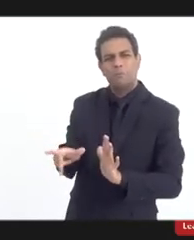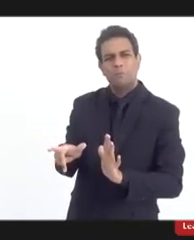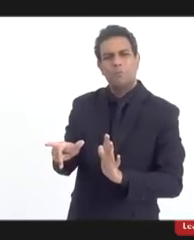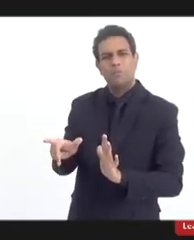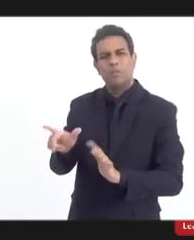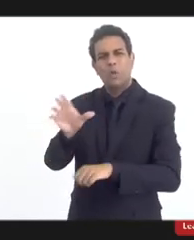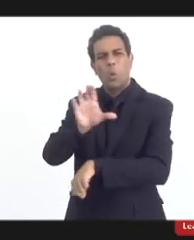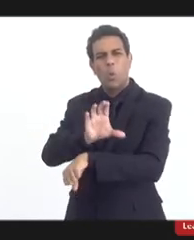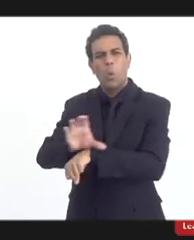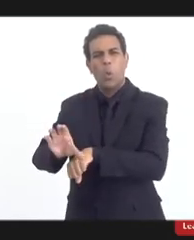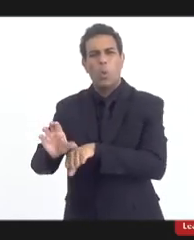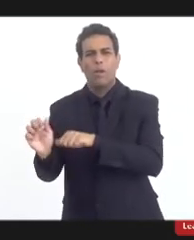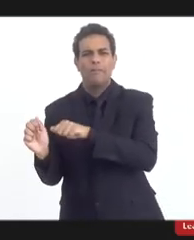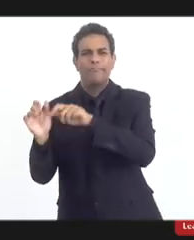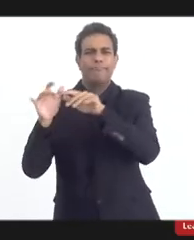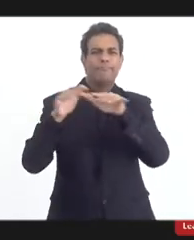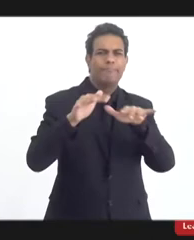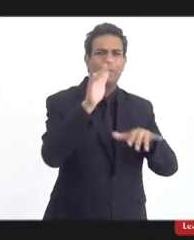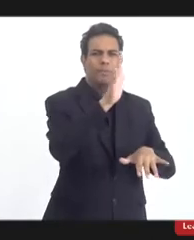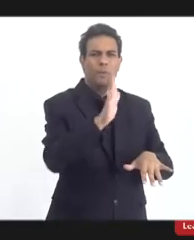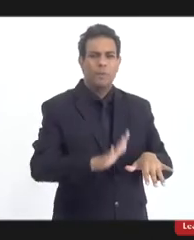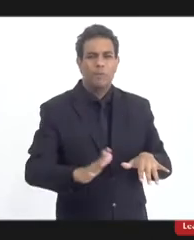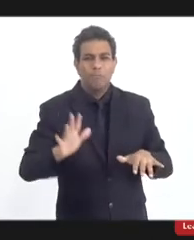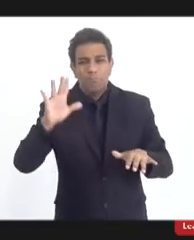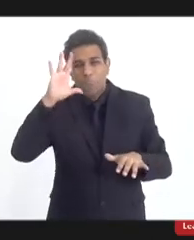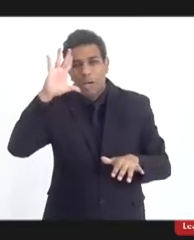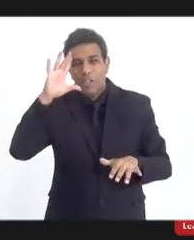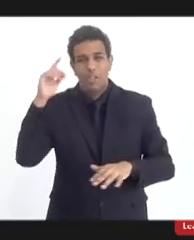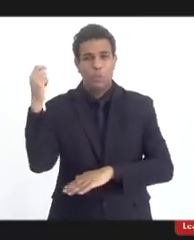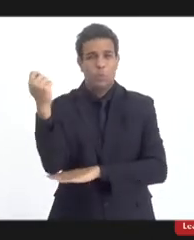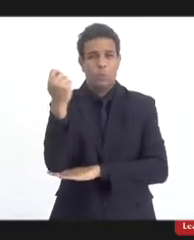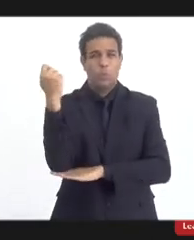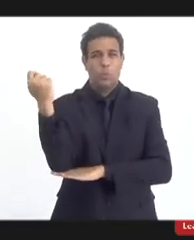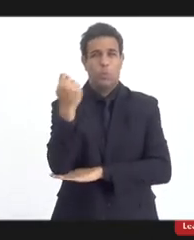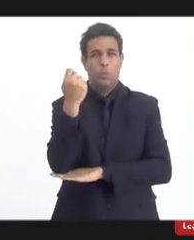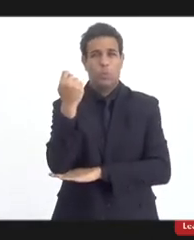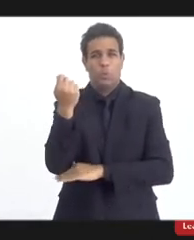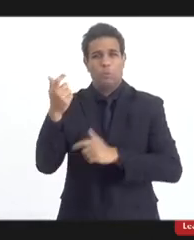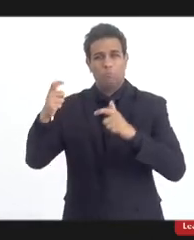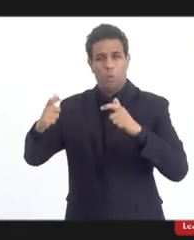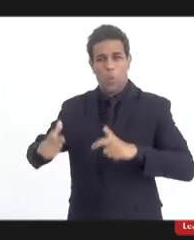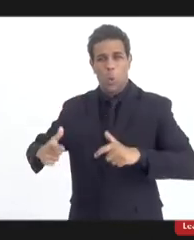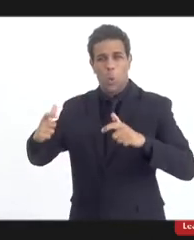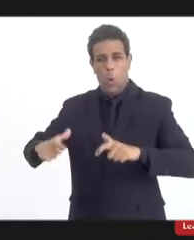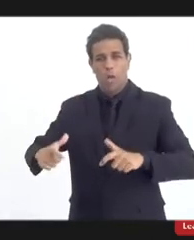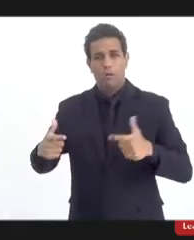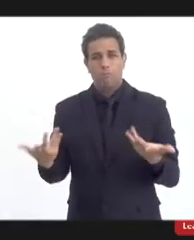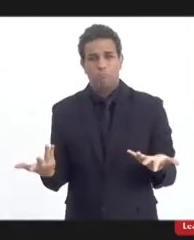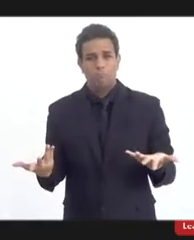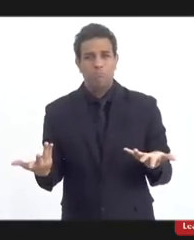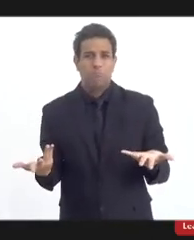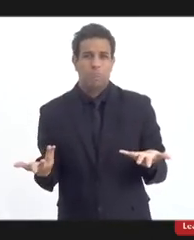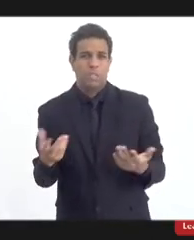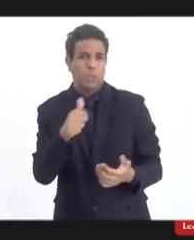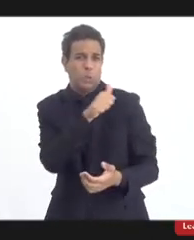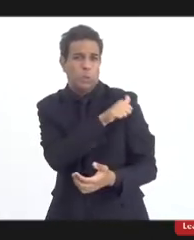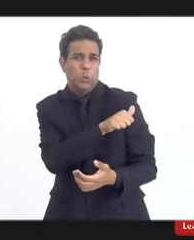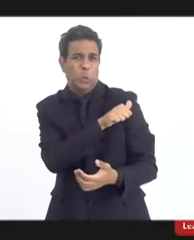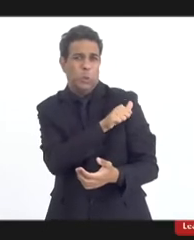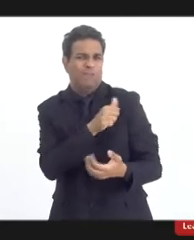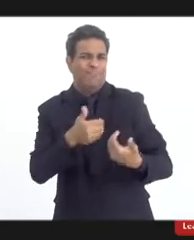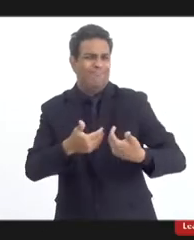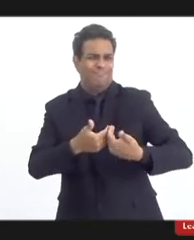país inteiro, porque, imaginem que no Rio Grande do Sul, que eu não vou nem falar no Rio de Janeiro,